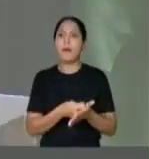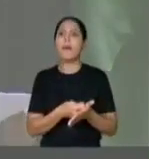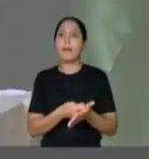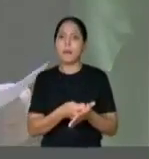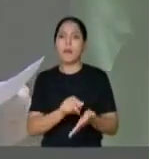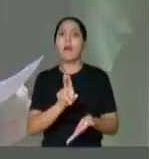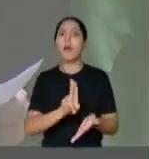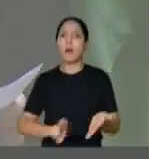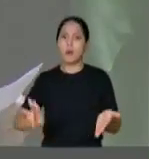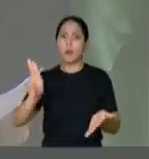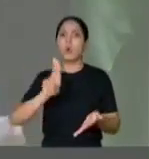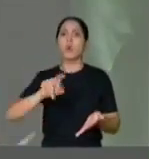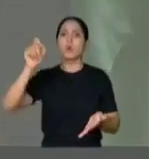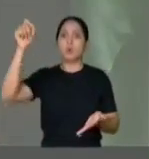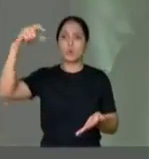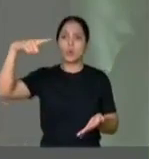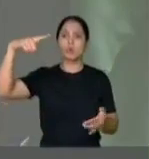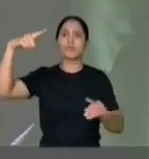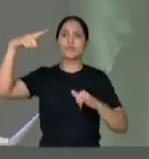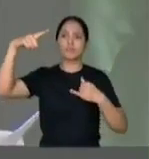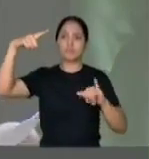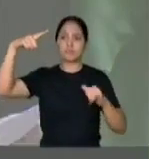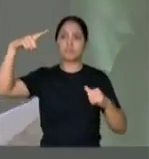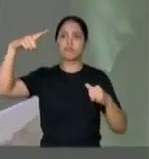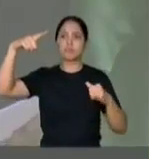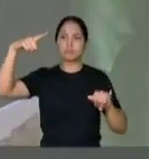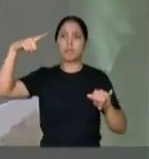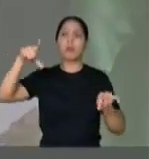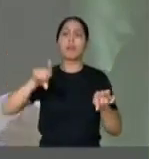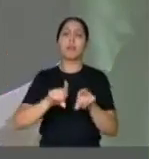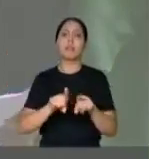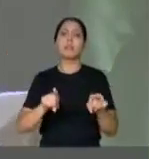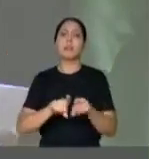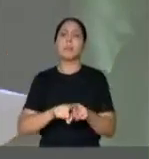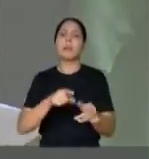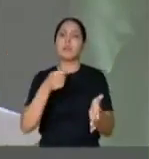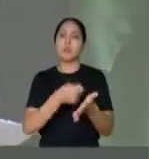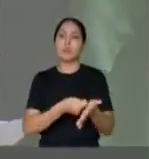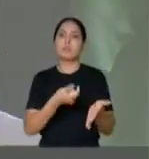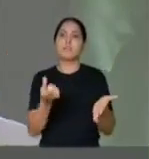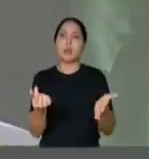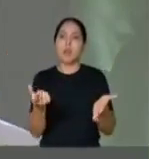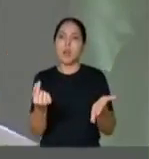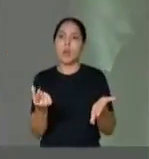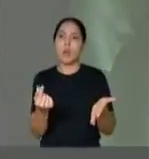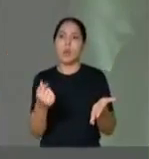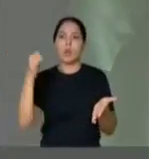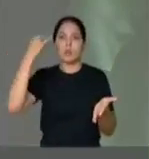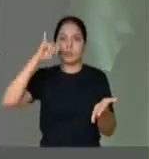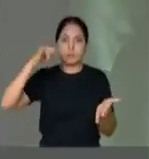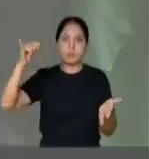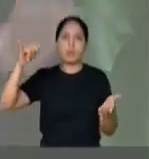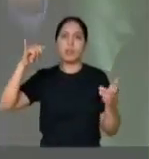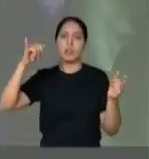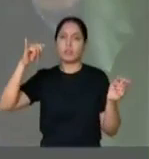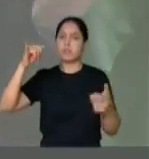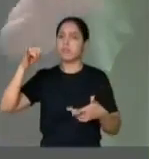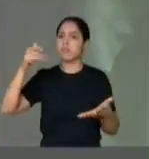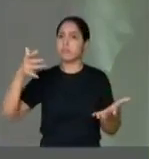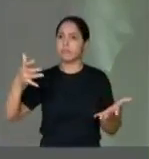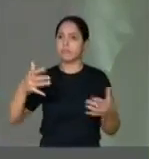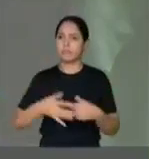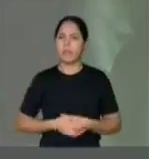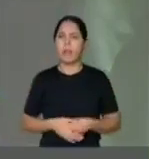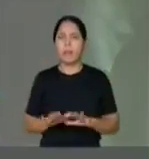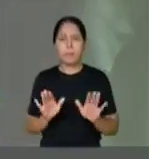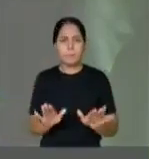da rede de distribuição e também pelos encargos cobrados na conta de energia elétrica. Há uma pergunta